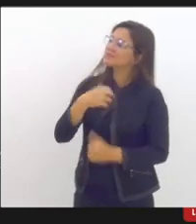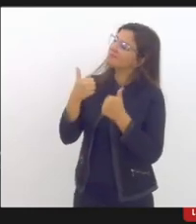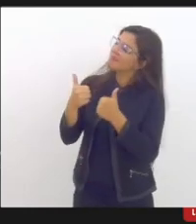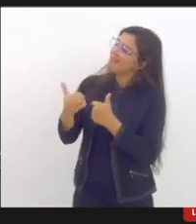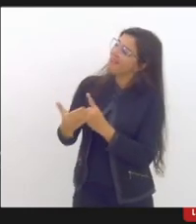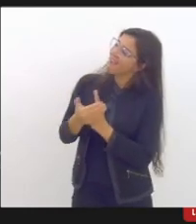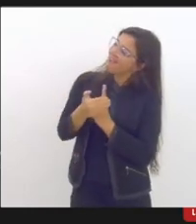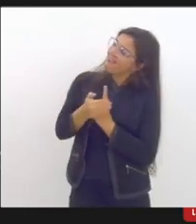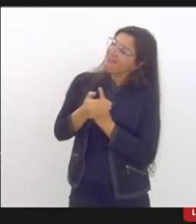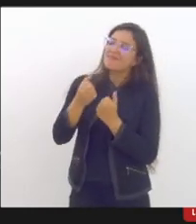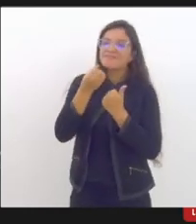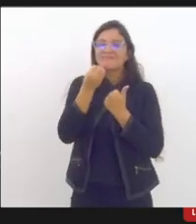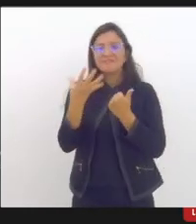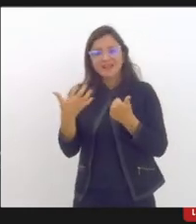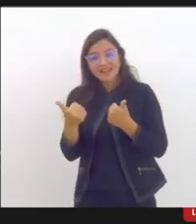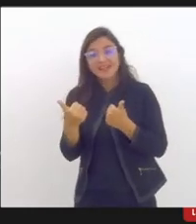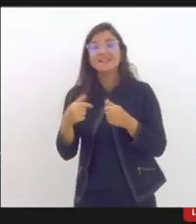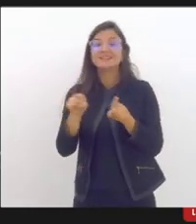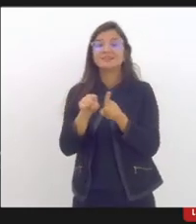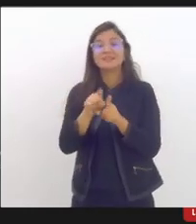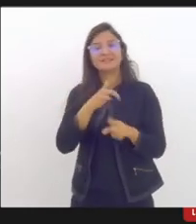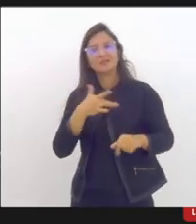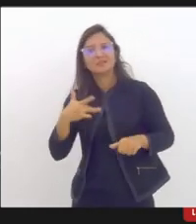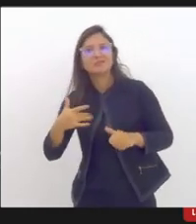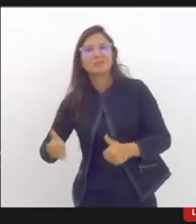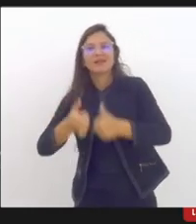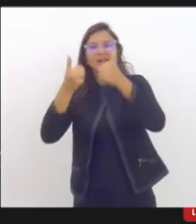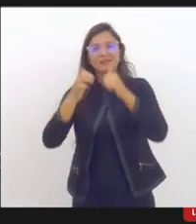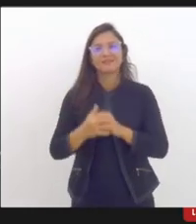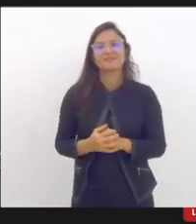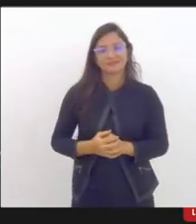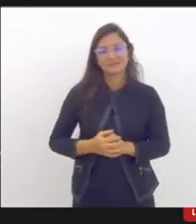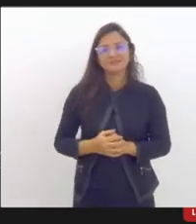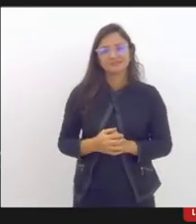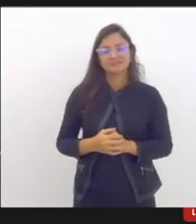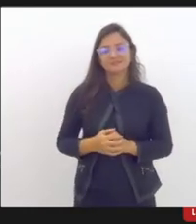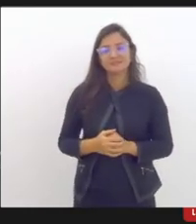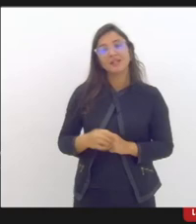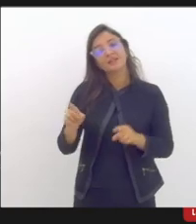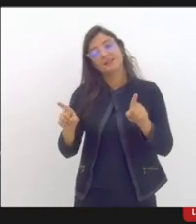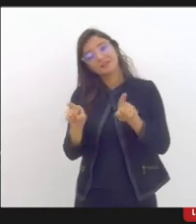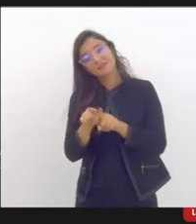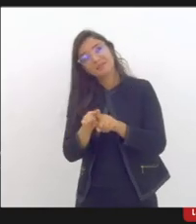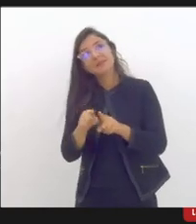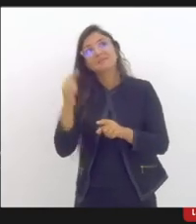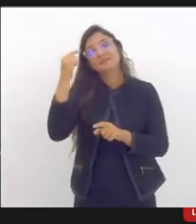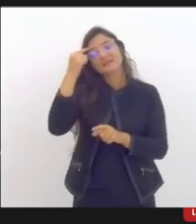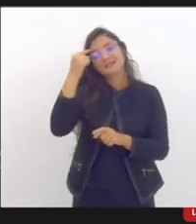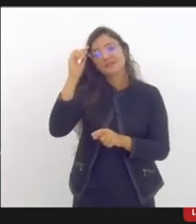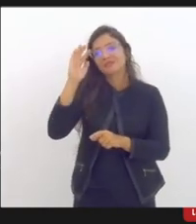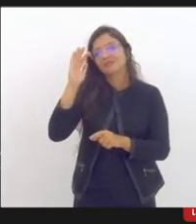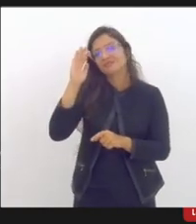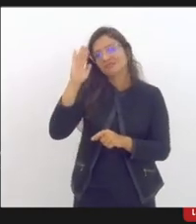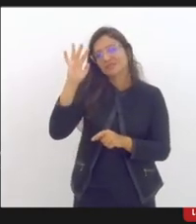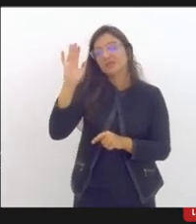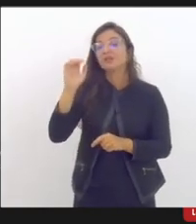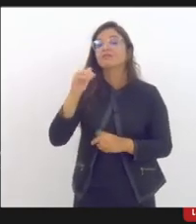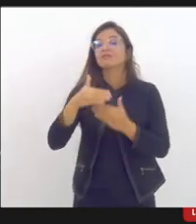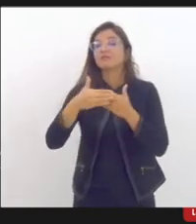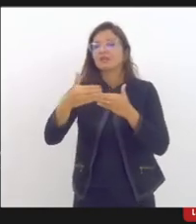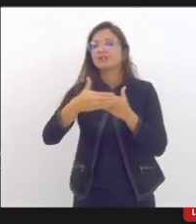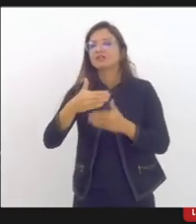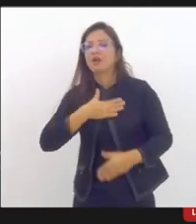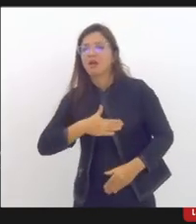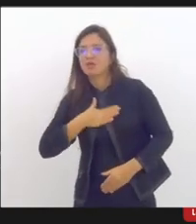mais saudáveis. A gente pretende também, entre agosto e novembro, Disseminar o protocolo de enfrentamento às